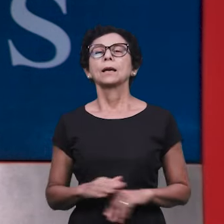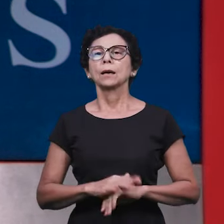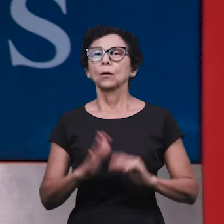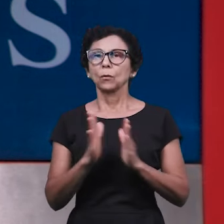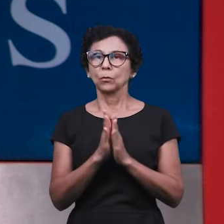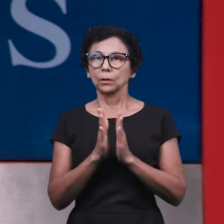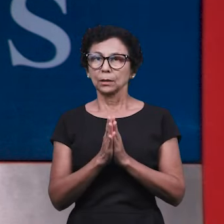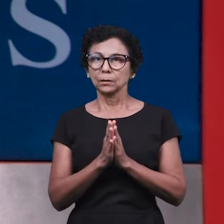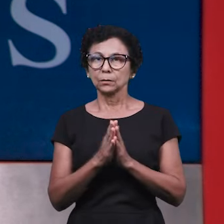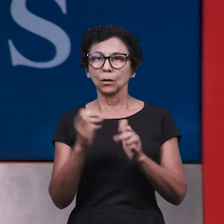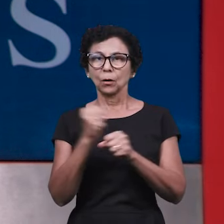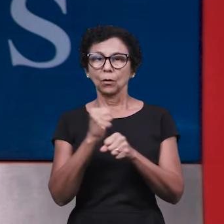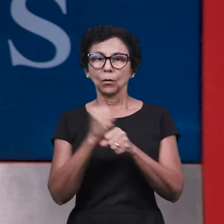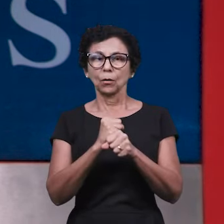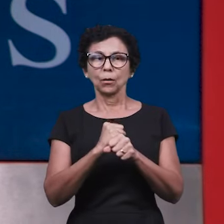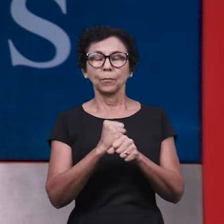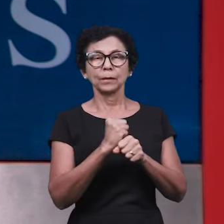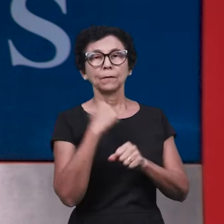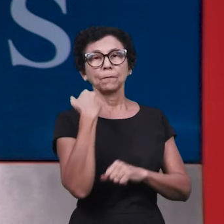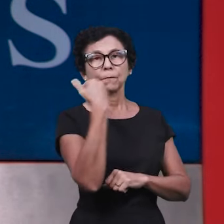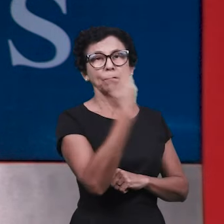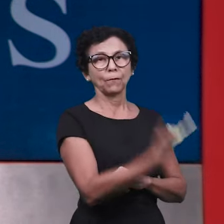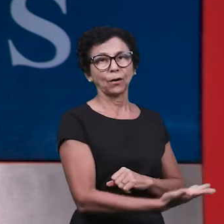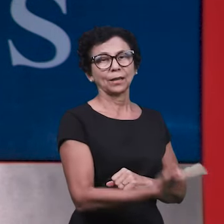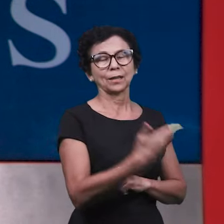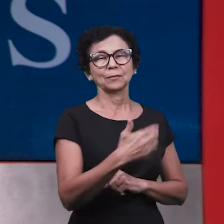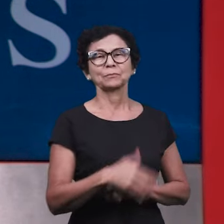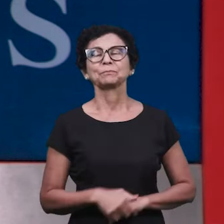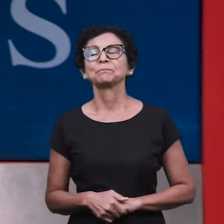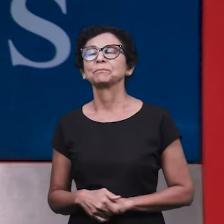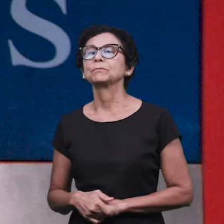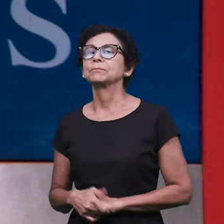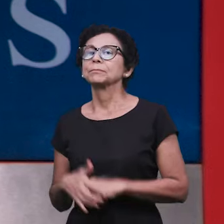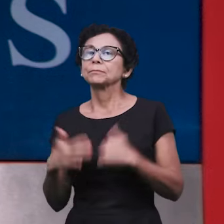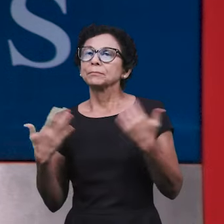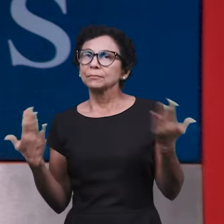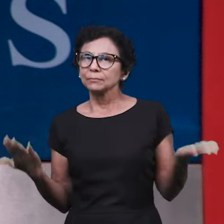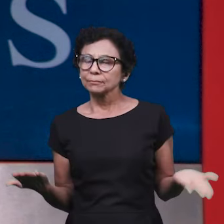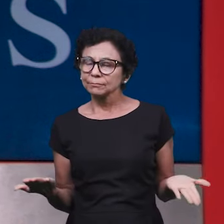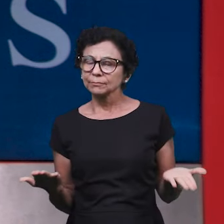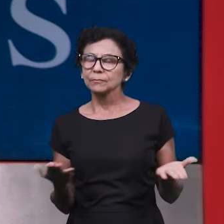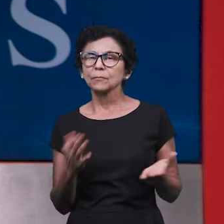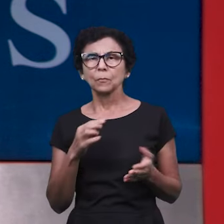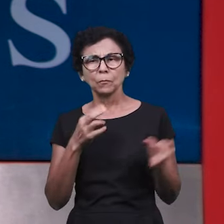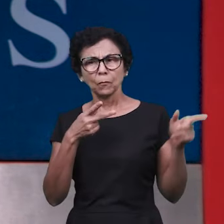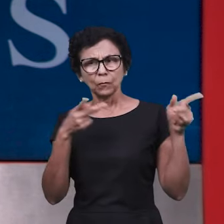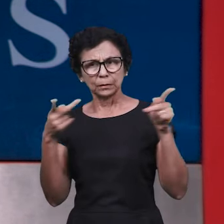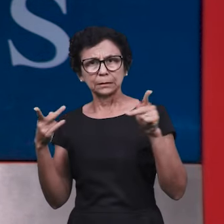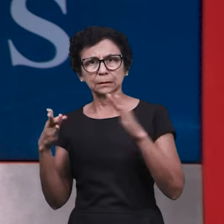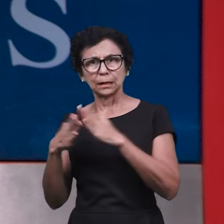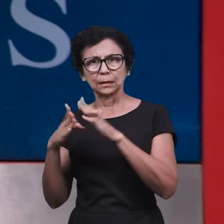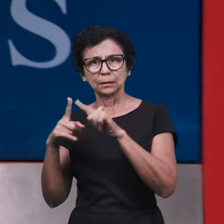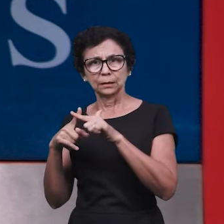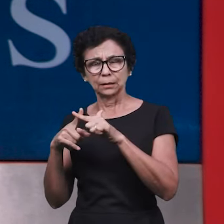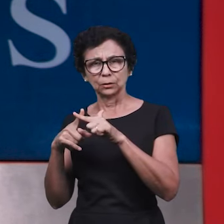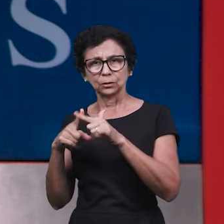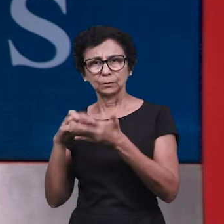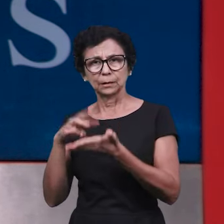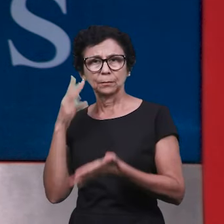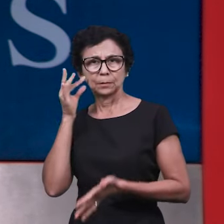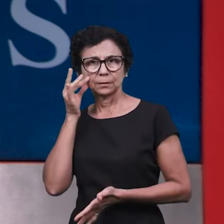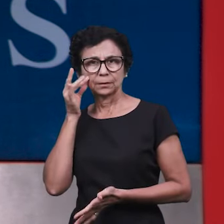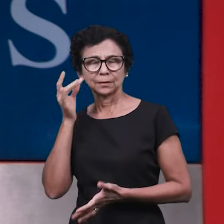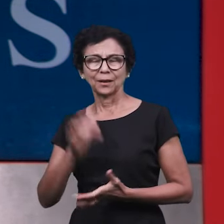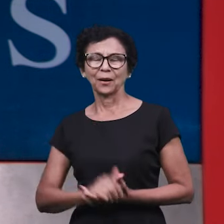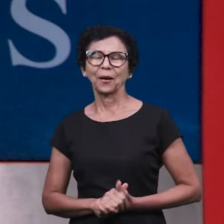obra no exterior. Então acompanhe com a gente na rádio Manaim o culto ao meio-dia ou visite uma igreja maranata aí, perto de você, perto da